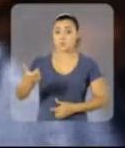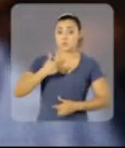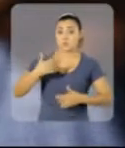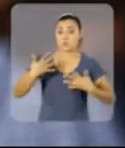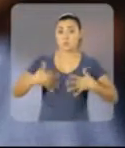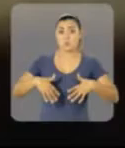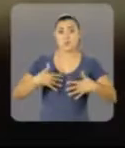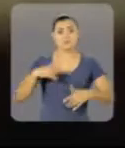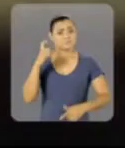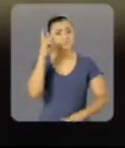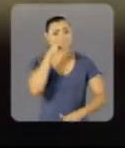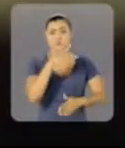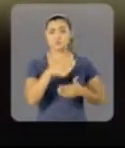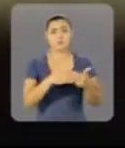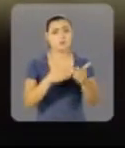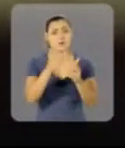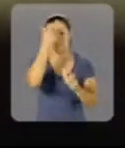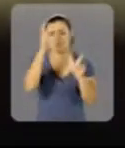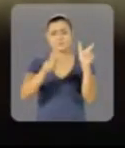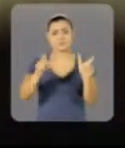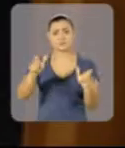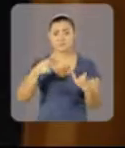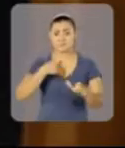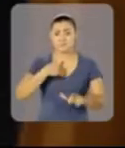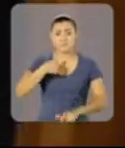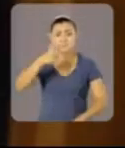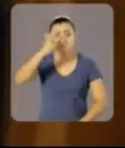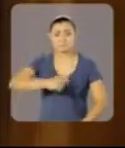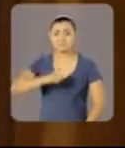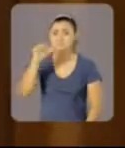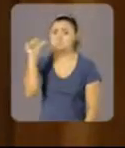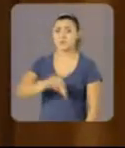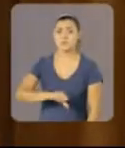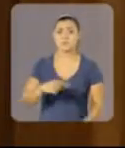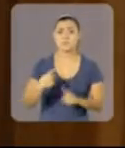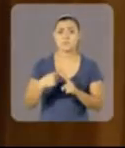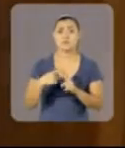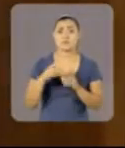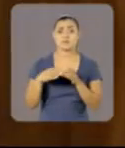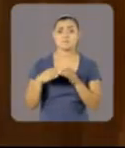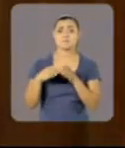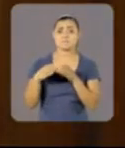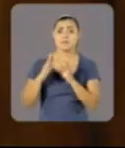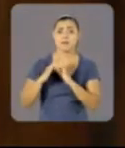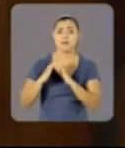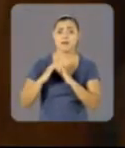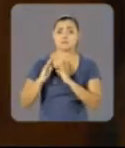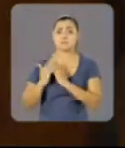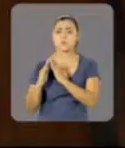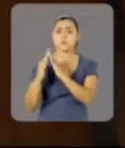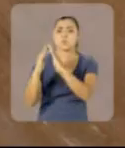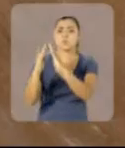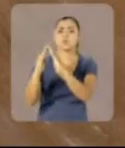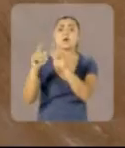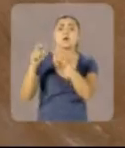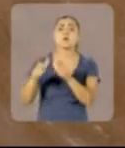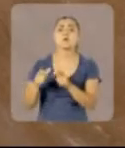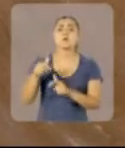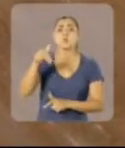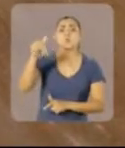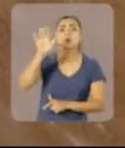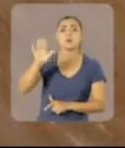Essa notícia é difícil para qualquer pessoa, mas para mim foi pior ainda porque eu moro na comunidade Furo